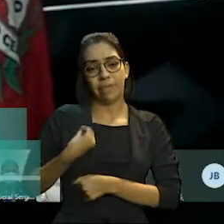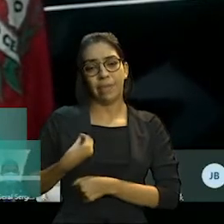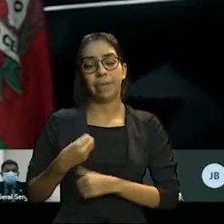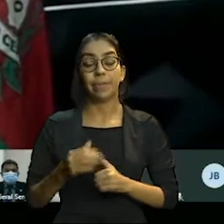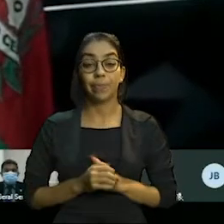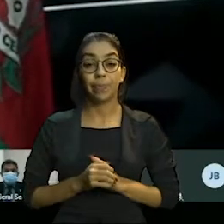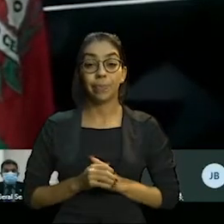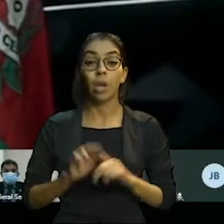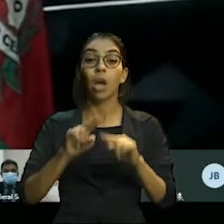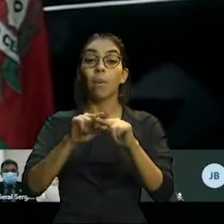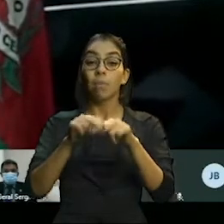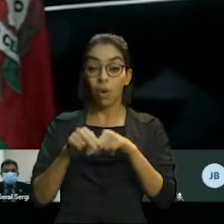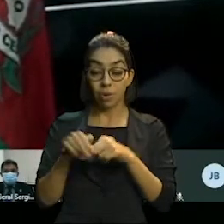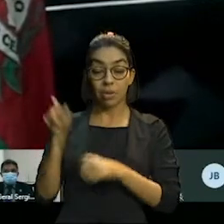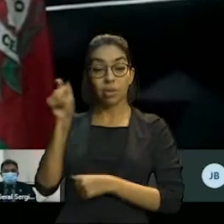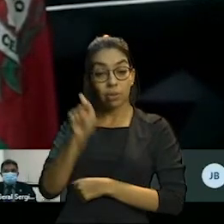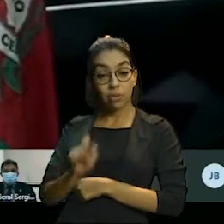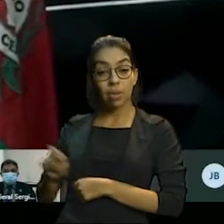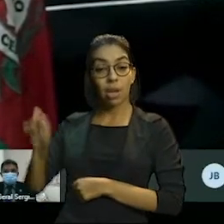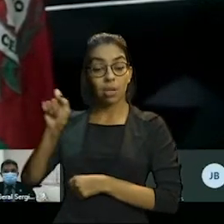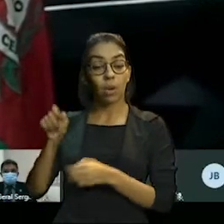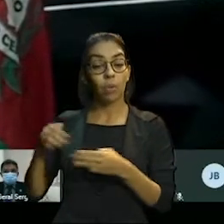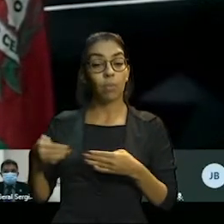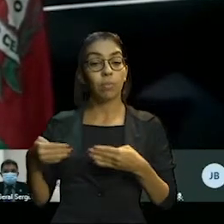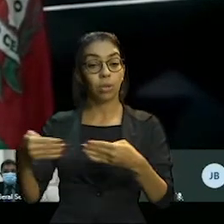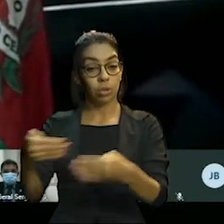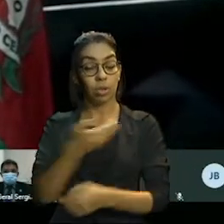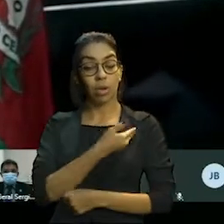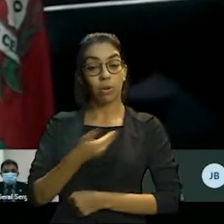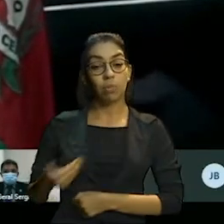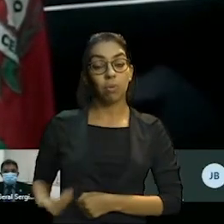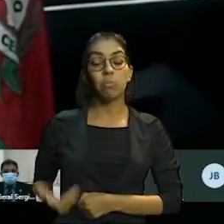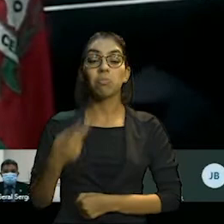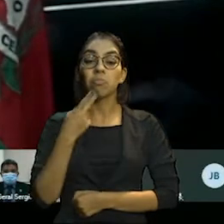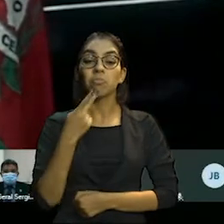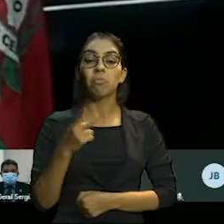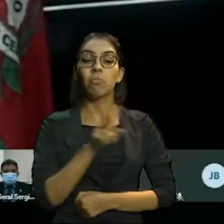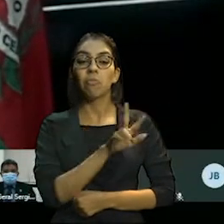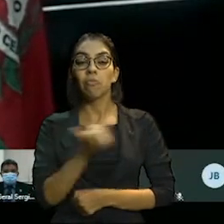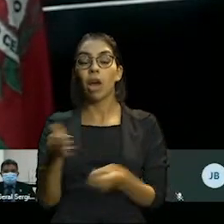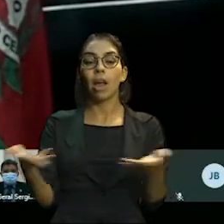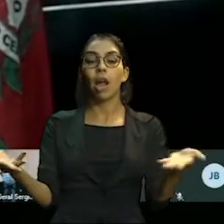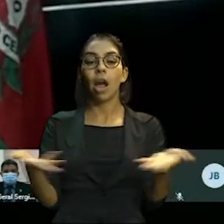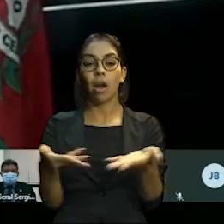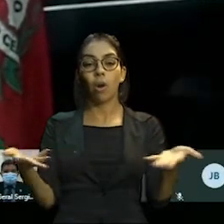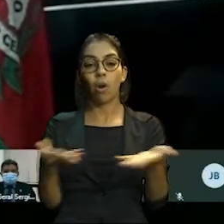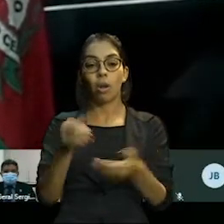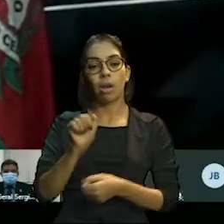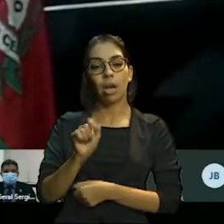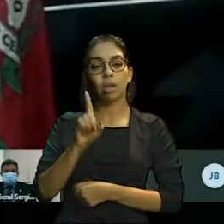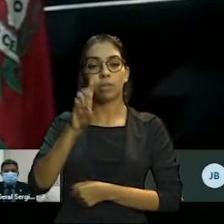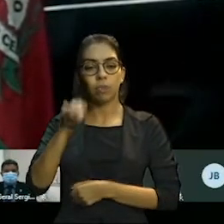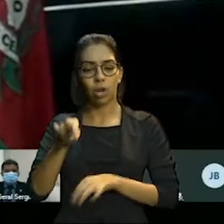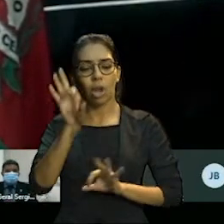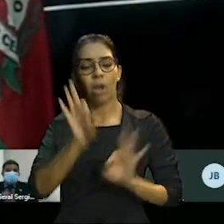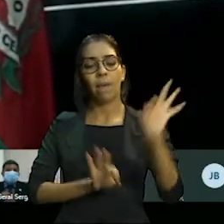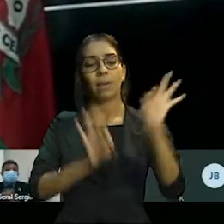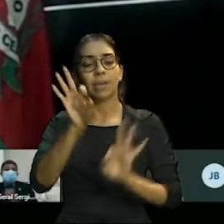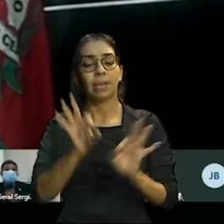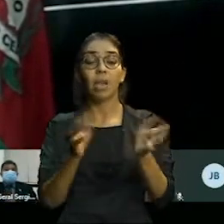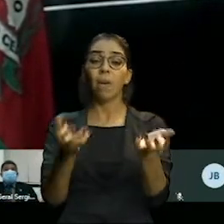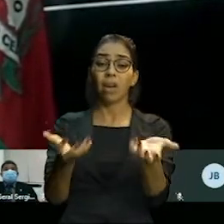Associação Cearense do Ministério Público se coloca, desde já, à disposição da administração que hoje se inicia para buscar